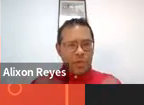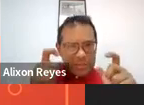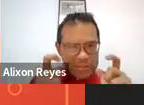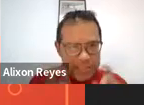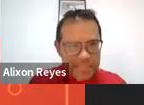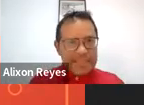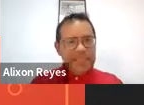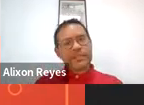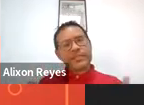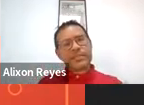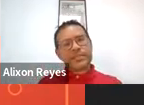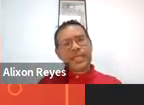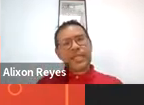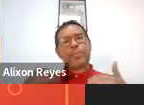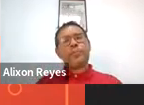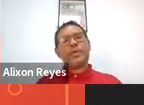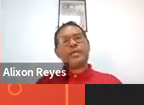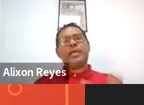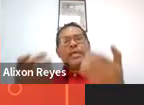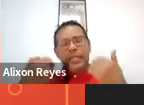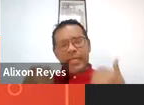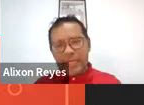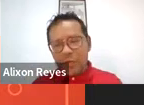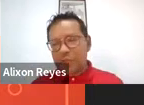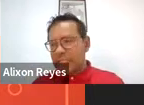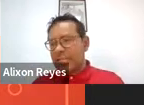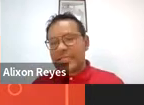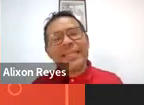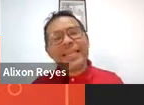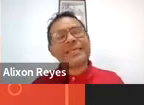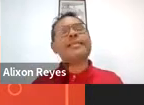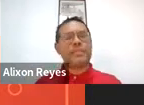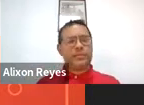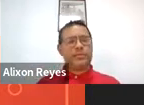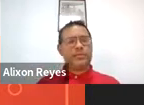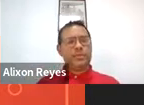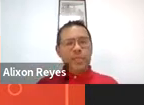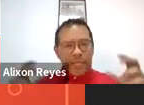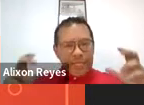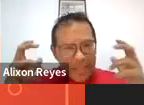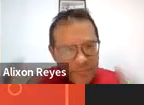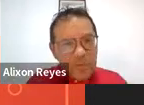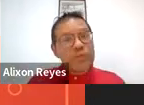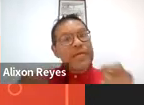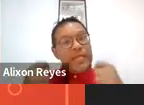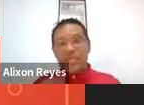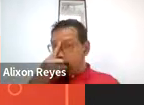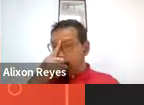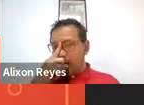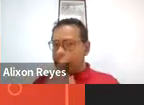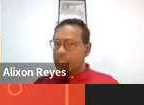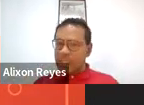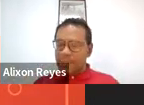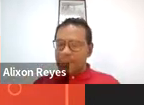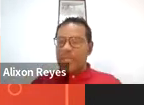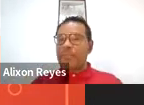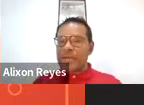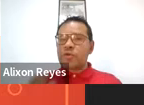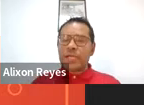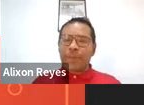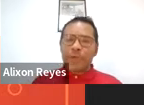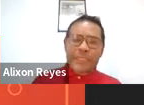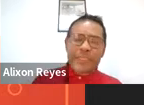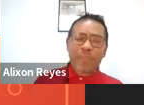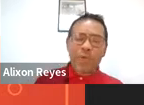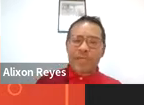termino, os interesses e necessidades propias na cotidianeidade da gente, as dificuldades que podem emergir no